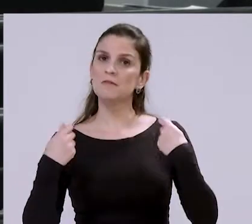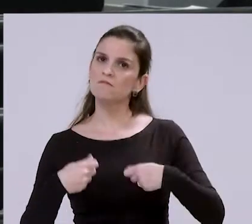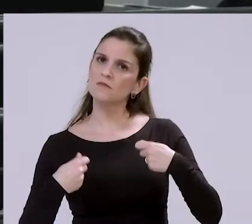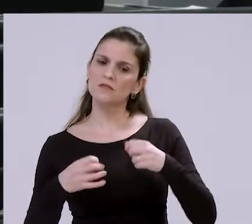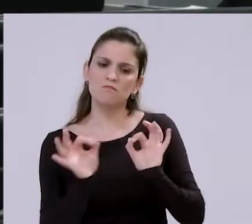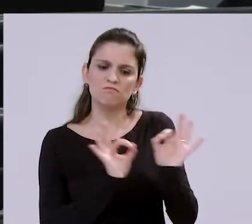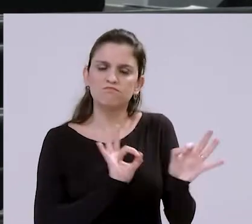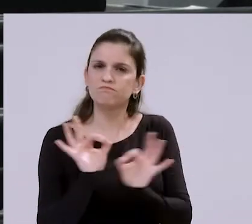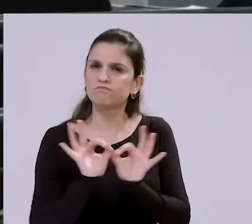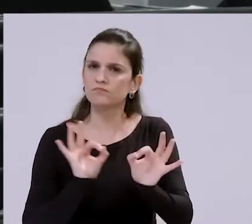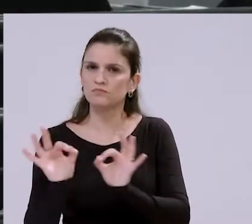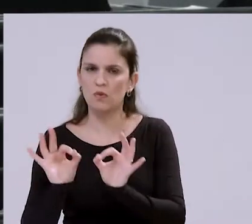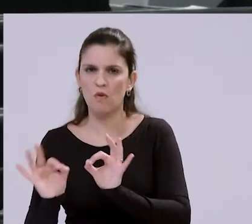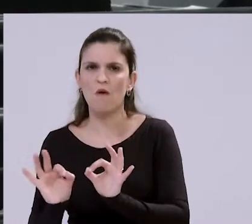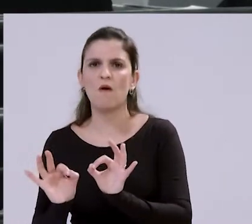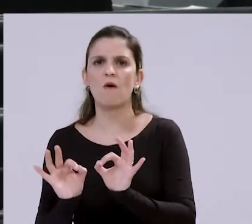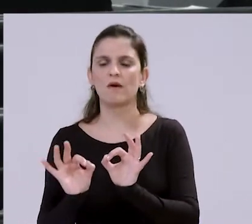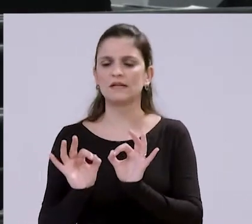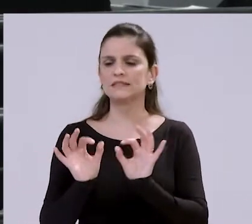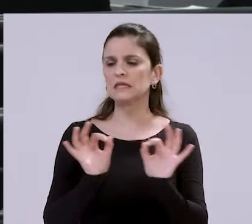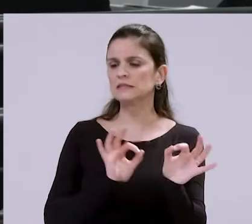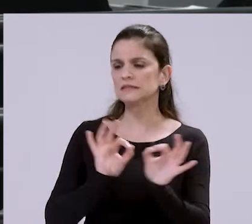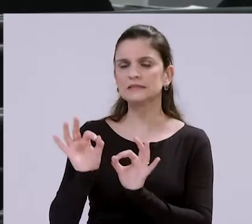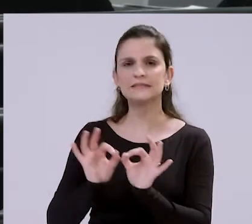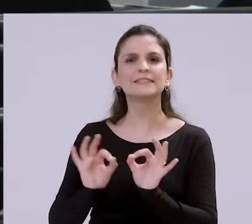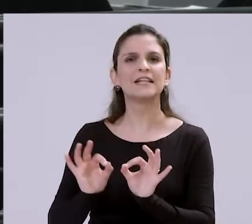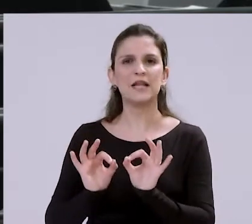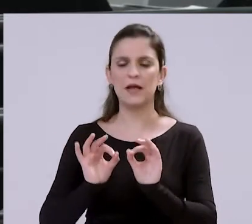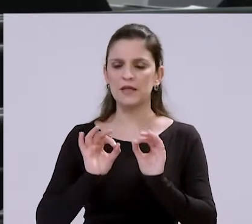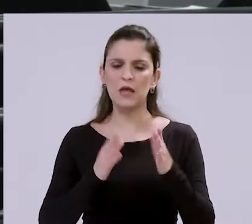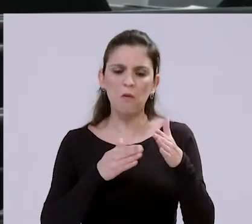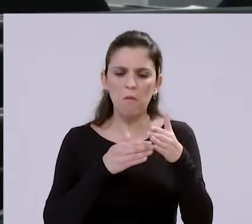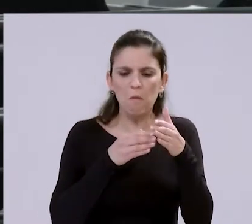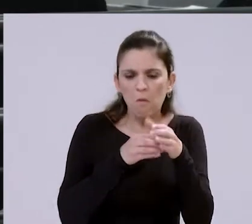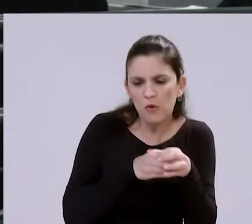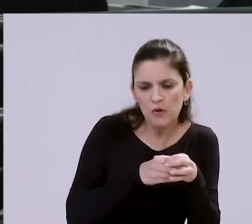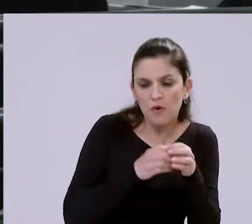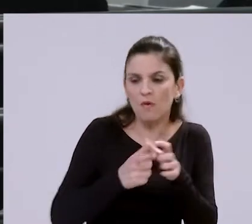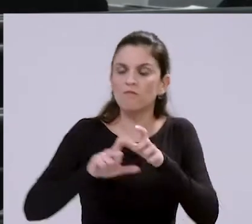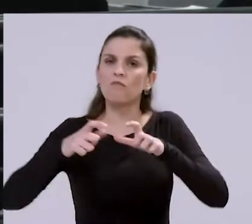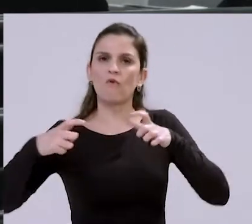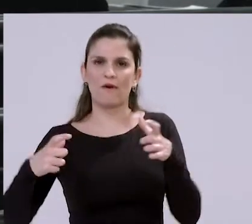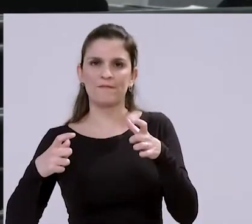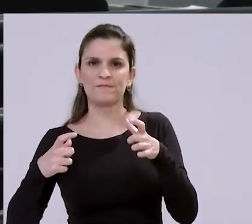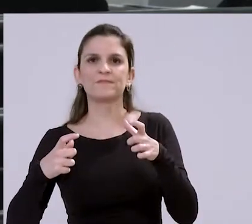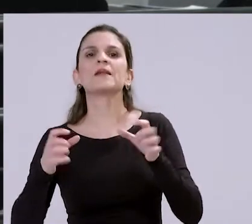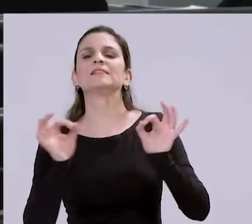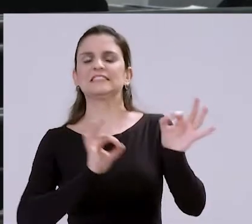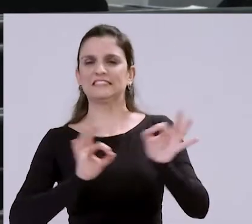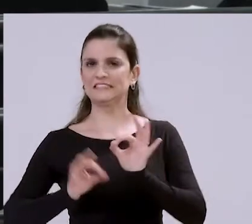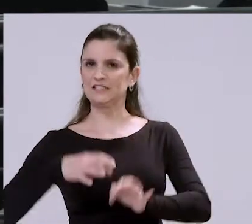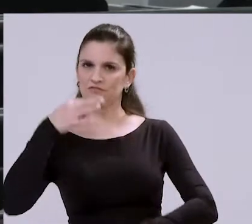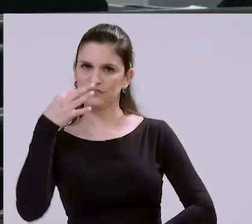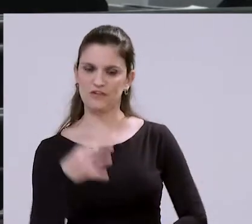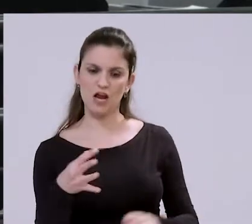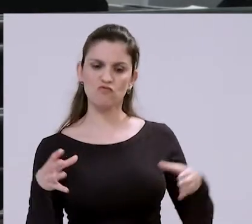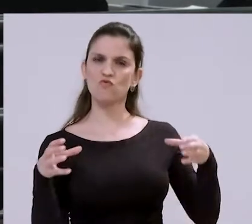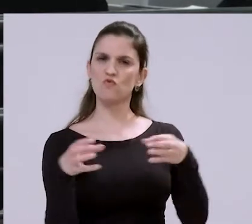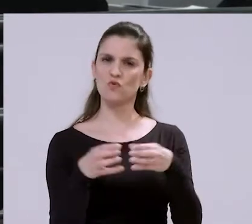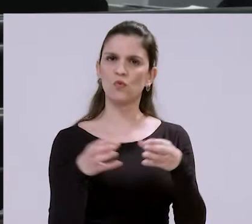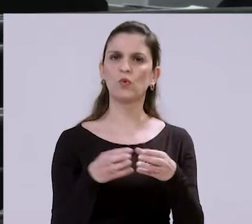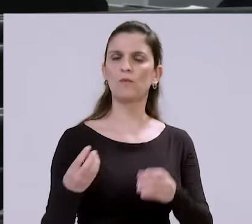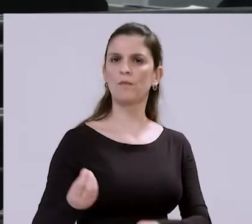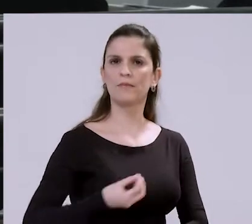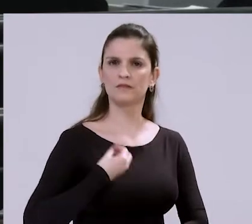Um bom gerenciamento de um orçamento público faz com que o mínimo se transforme em máximo. E o desafio é planejar bem e planejar